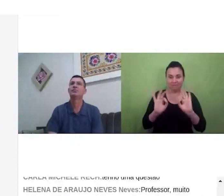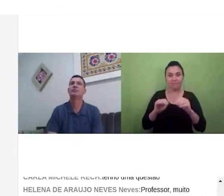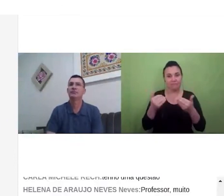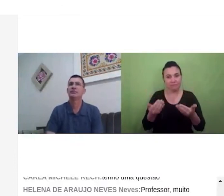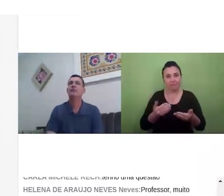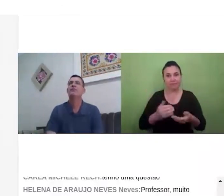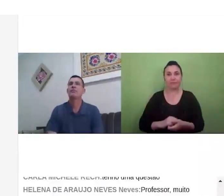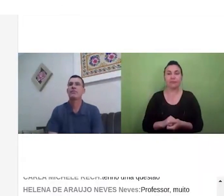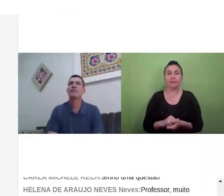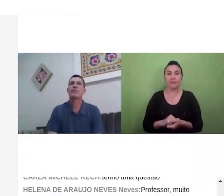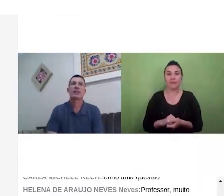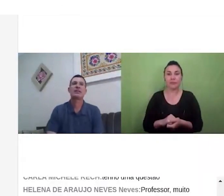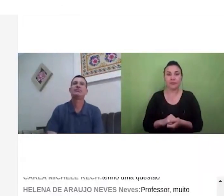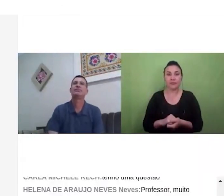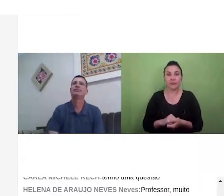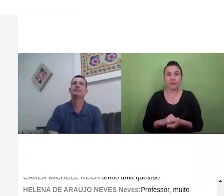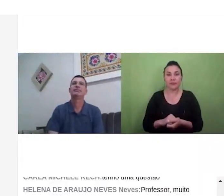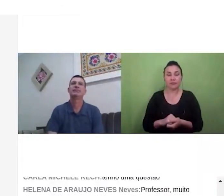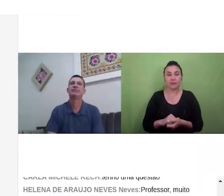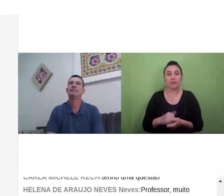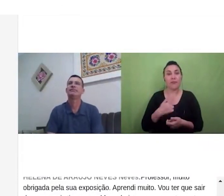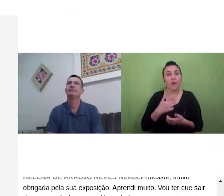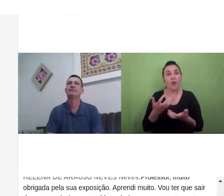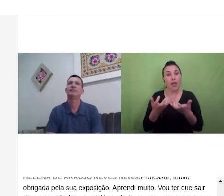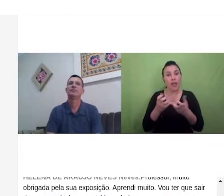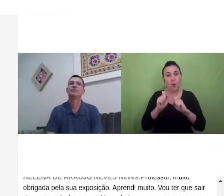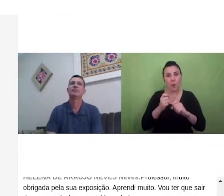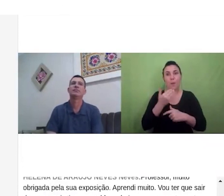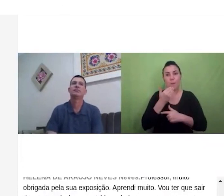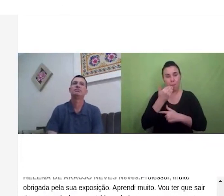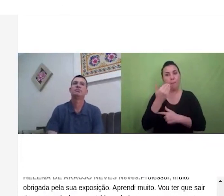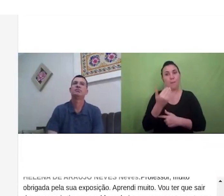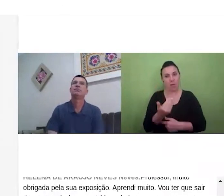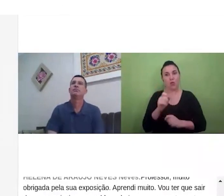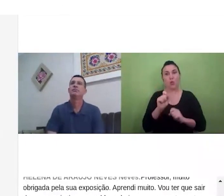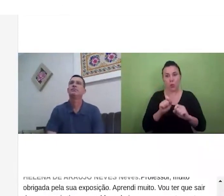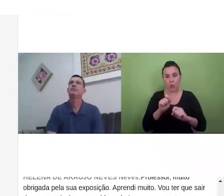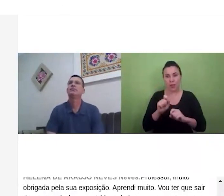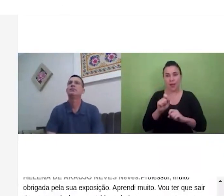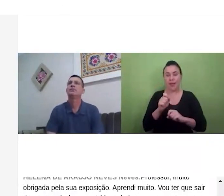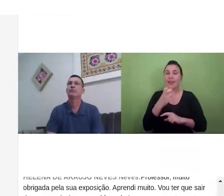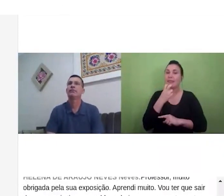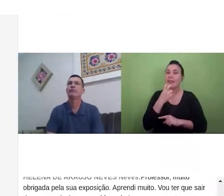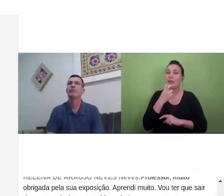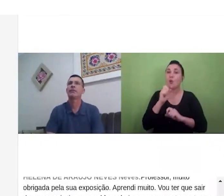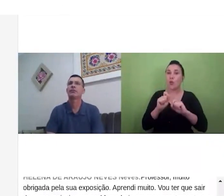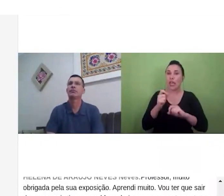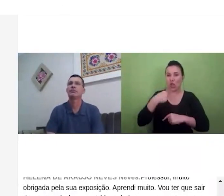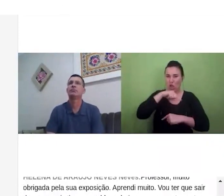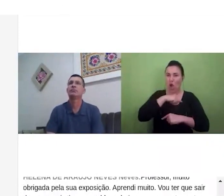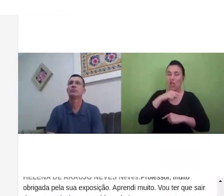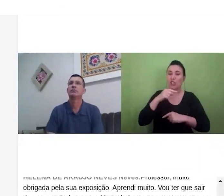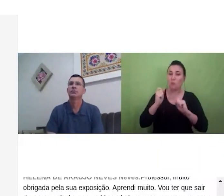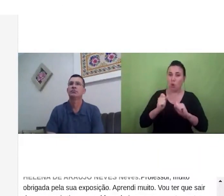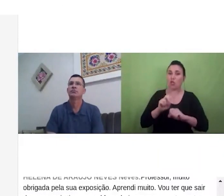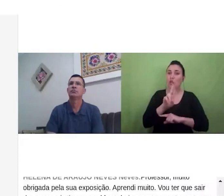então assim eu gostaria de pedir autorização ao professor para que a gente possa usar a